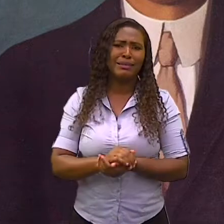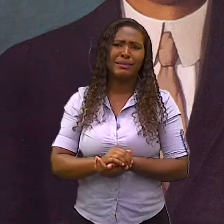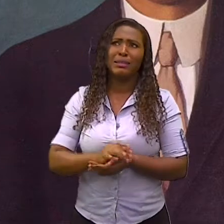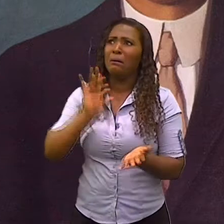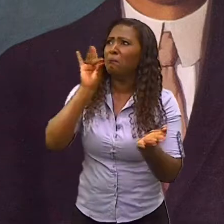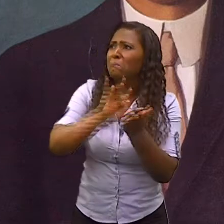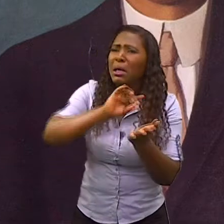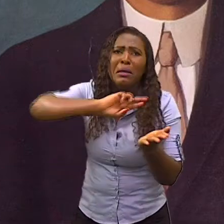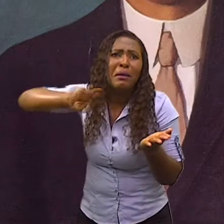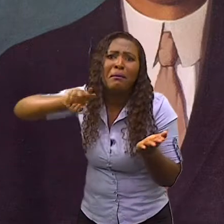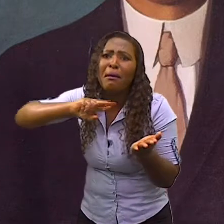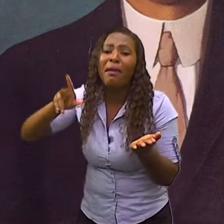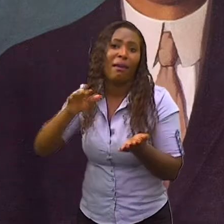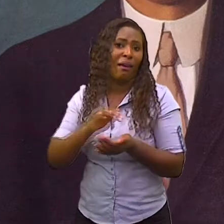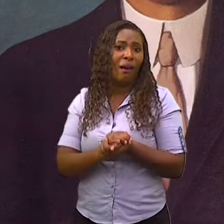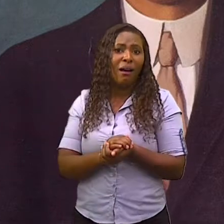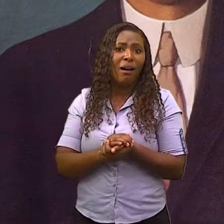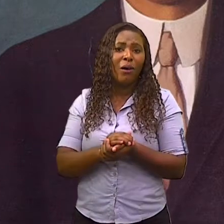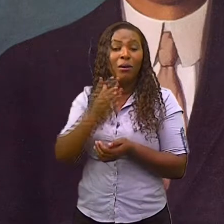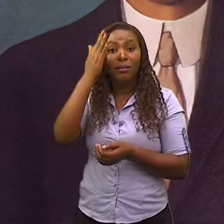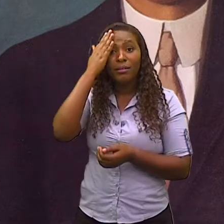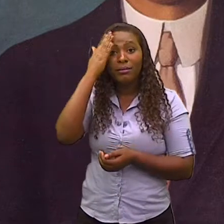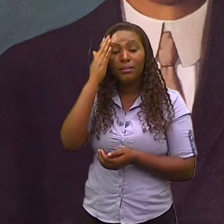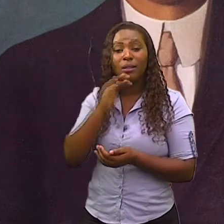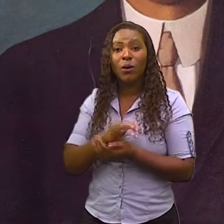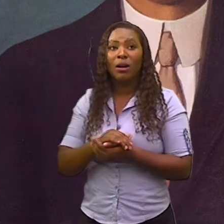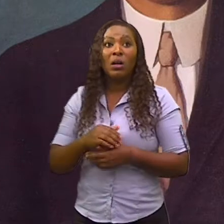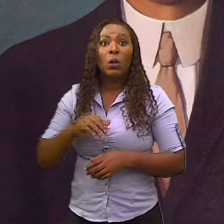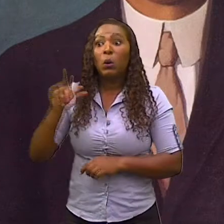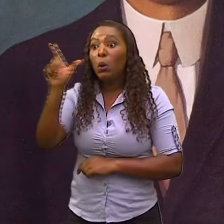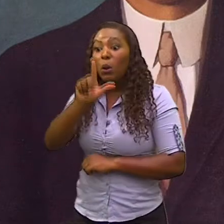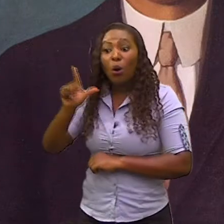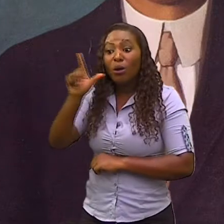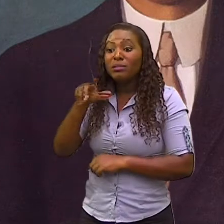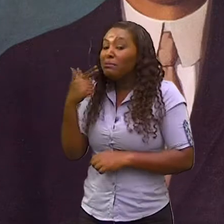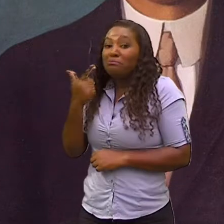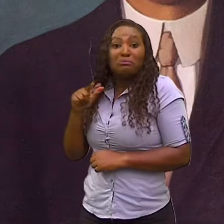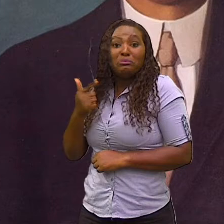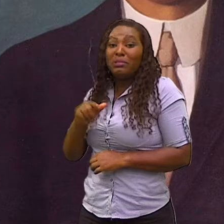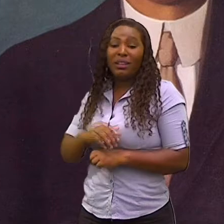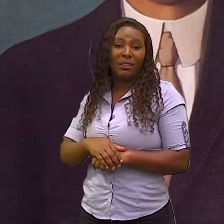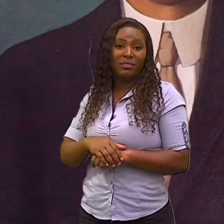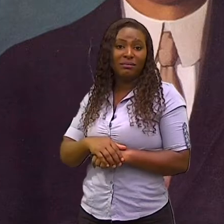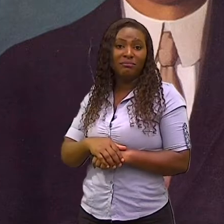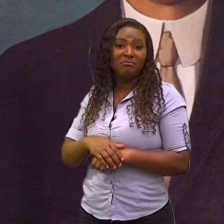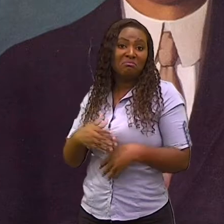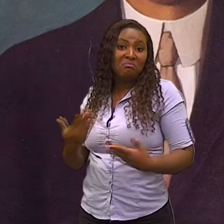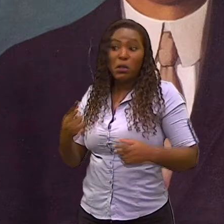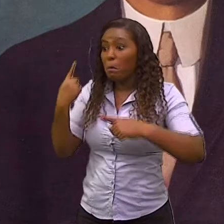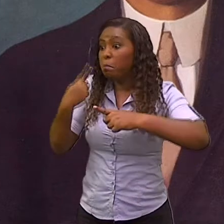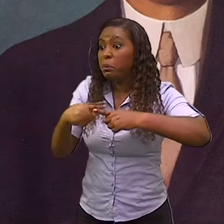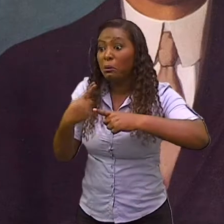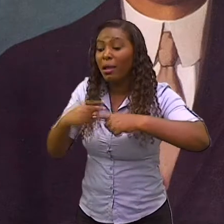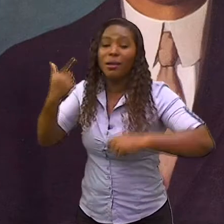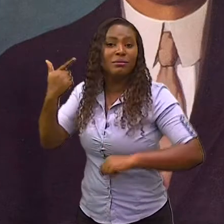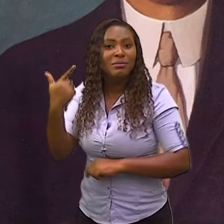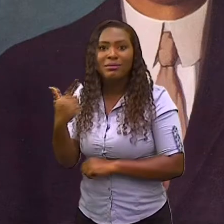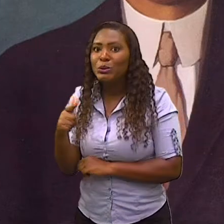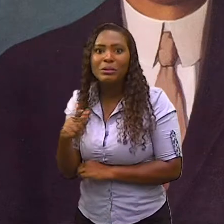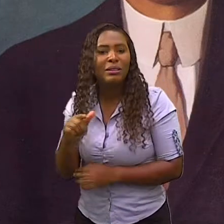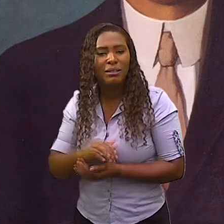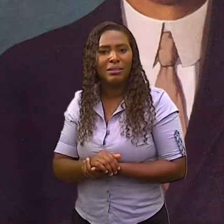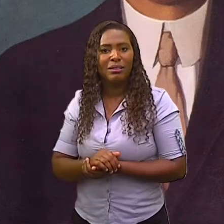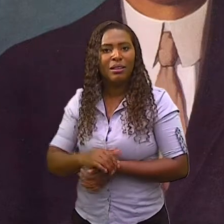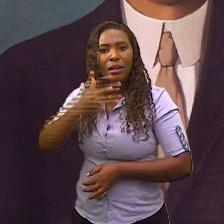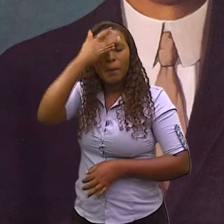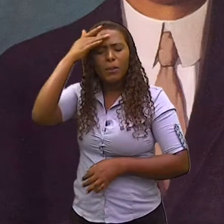das exigências da lógica, não tem que ter razão, ela tem que ir além da consciência